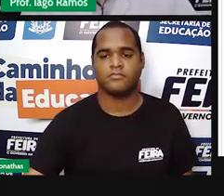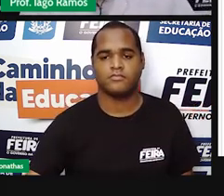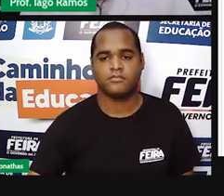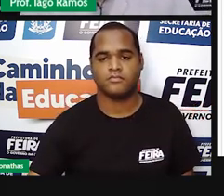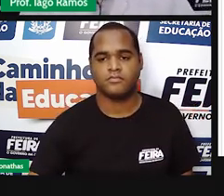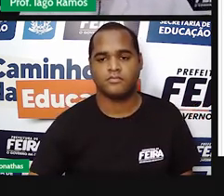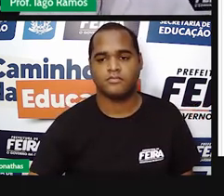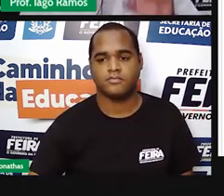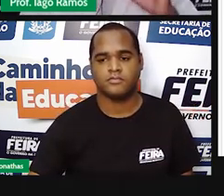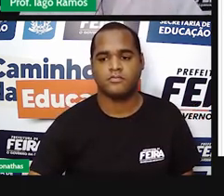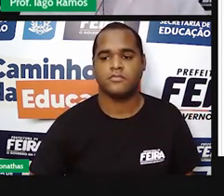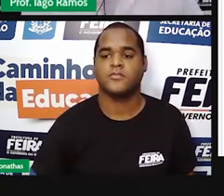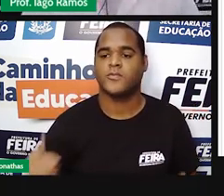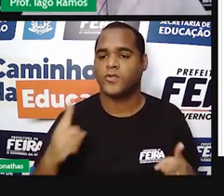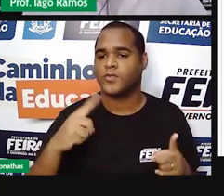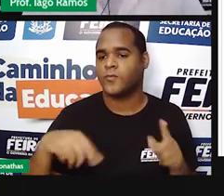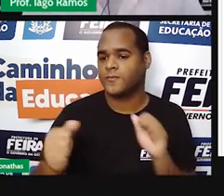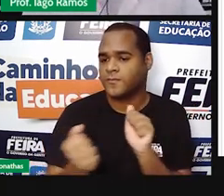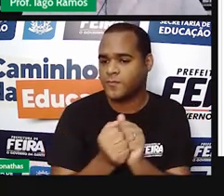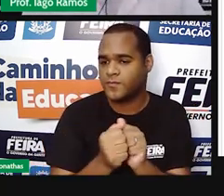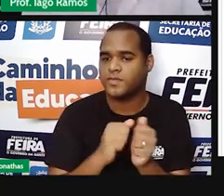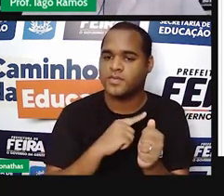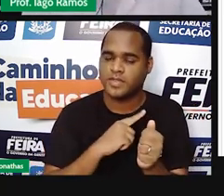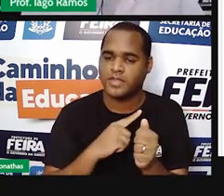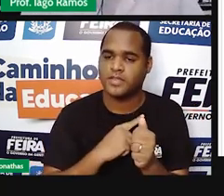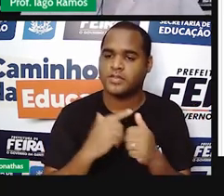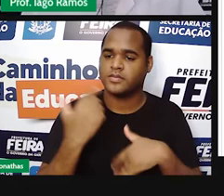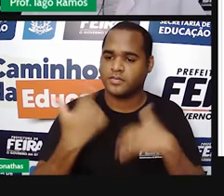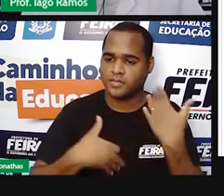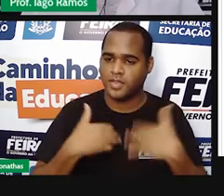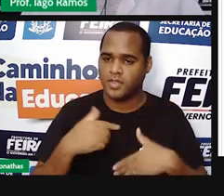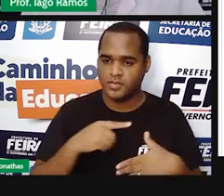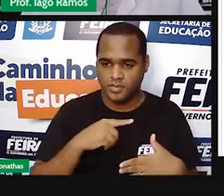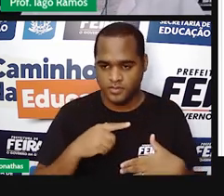A gente junta todos eles. Os naturais,